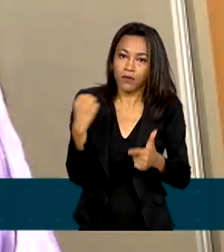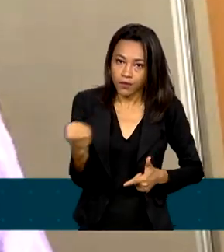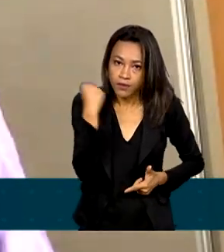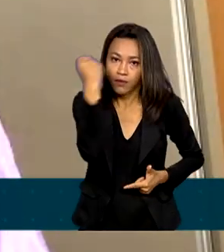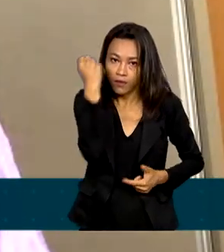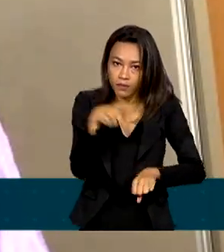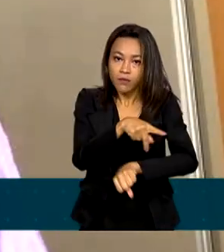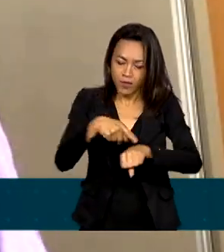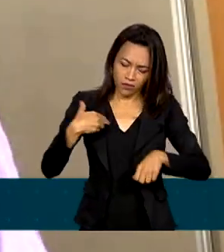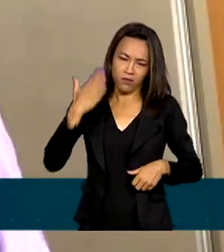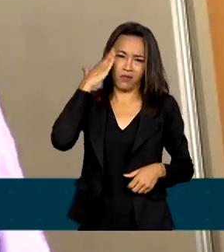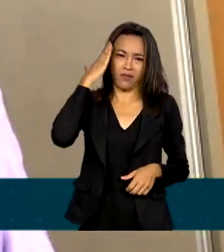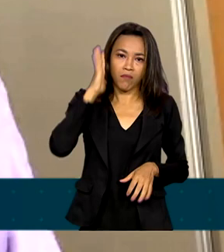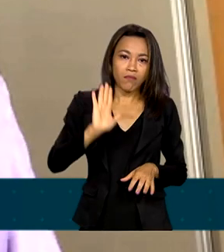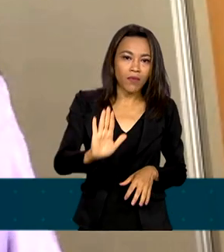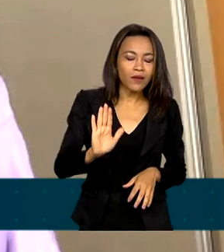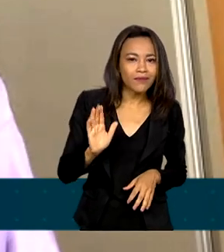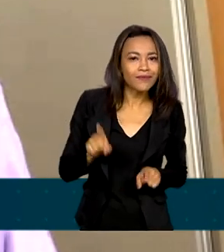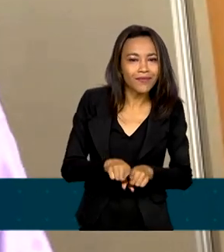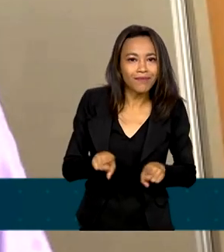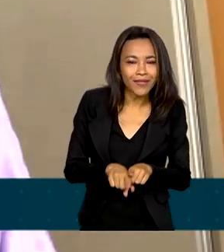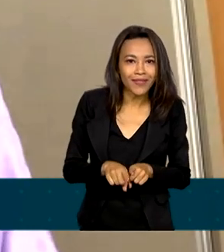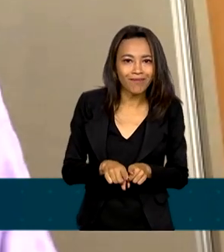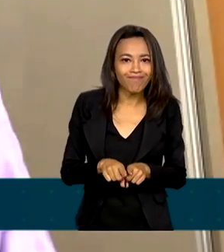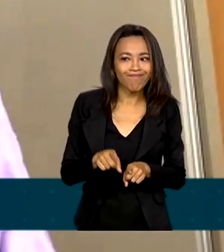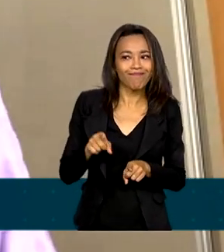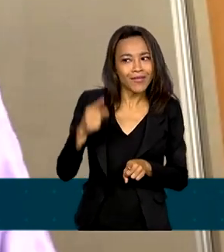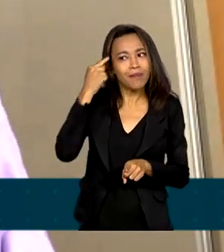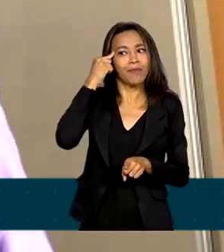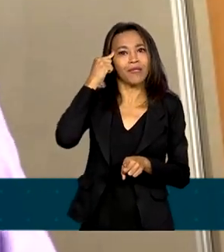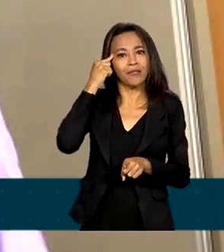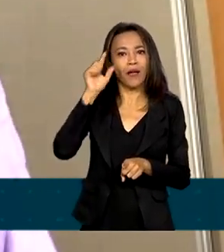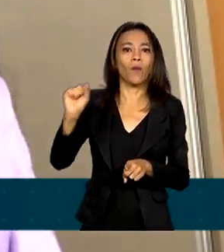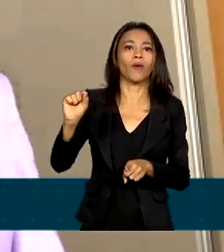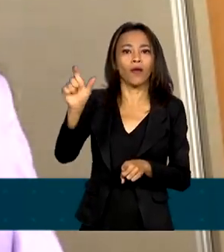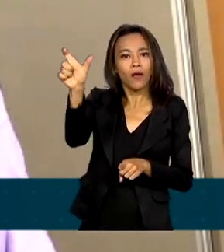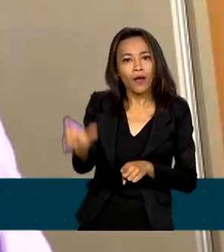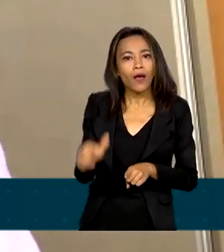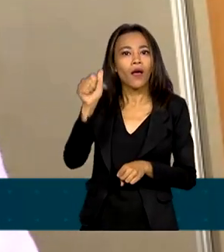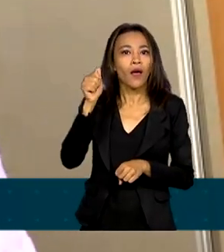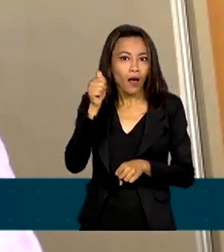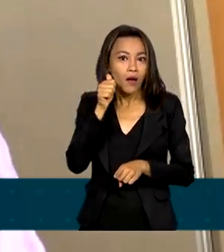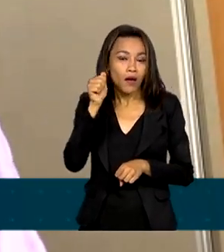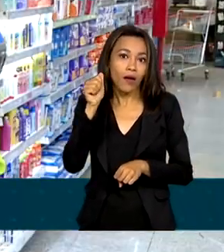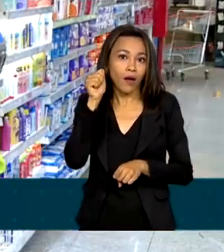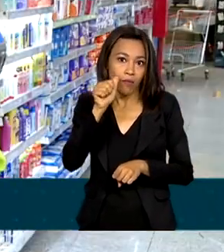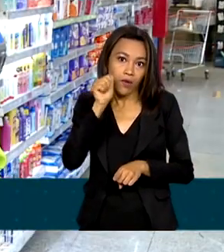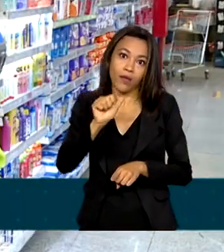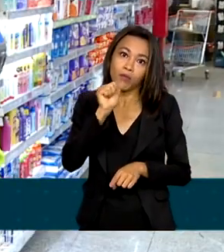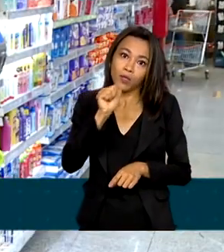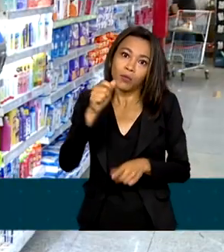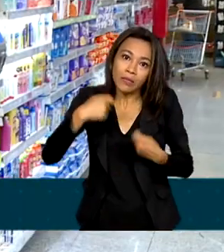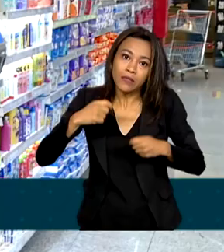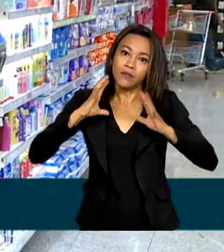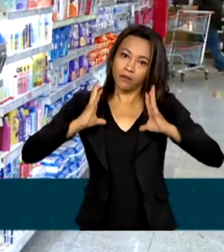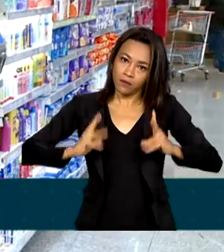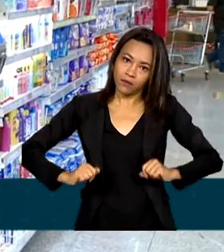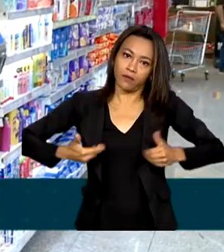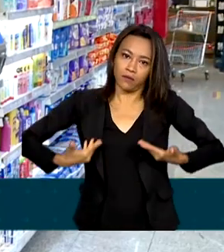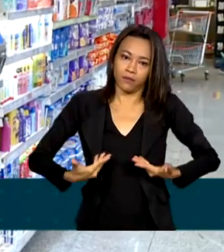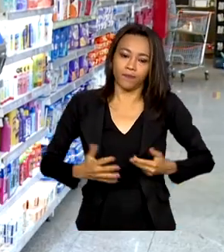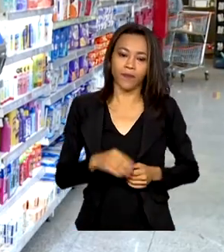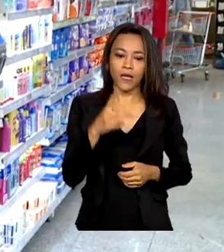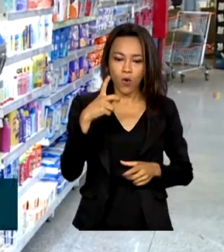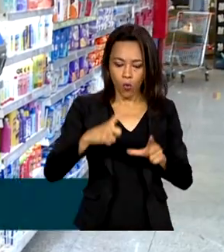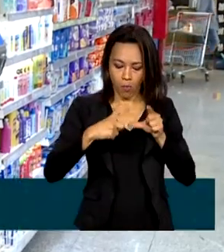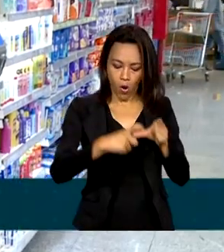no país, a gente sabe, mas ao mesmo tempo é indispensável que a pessoa que menstrua tenha a sua higiene. Um pacote de absorvente como